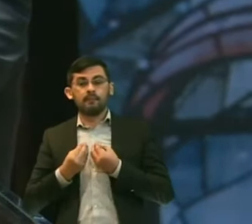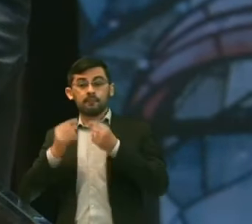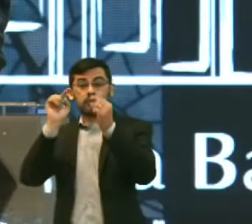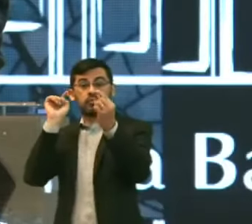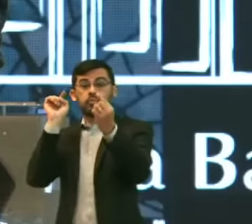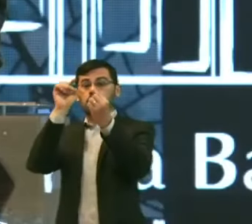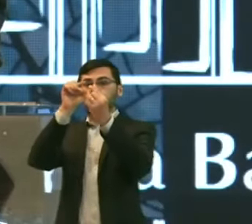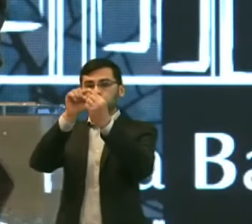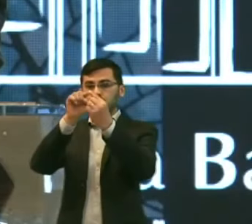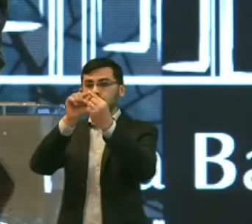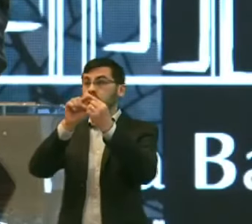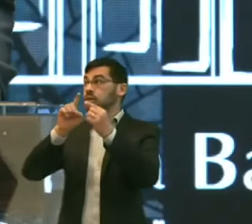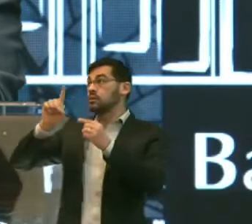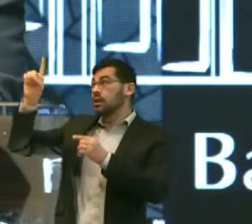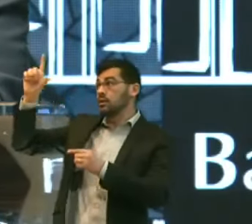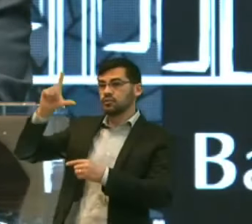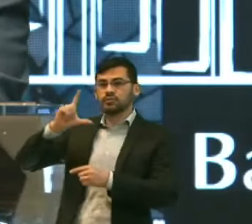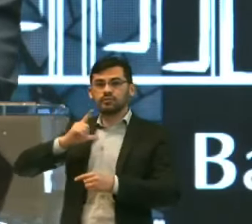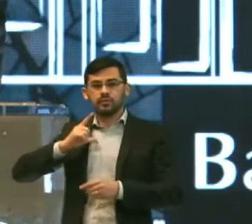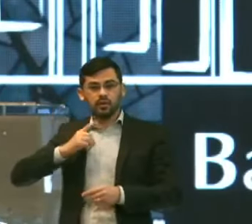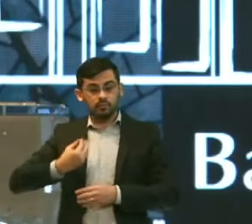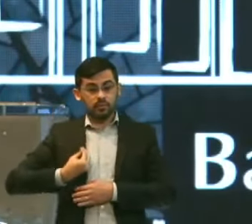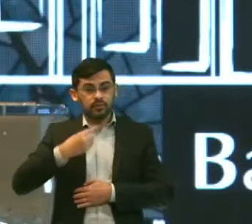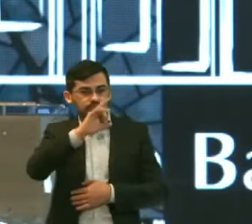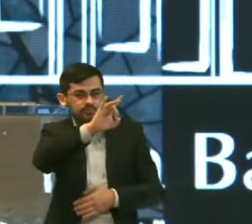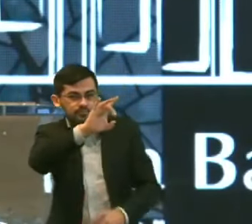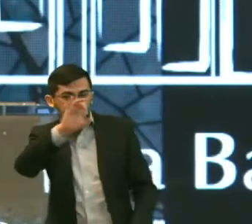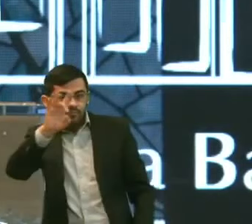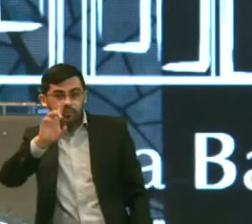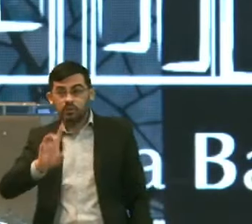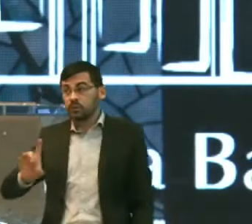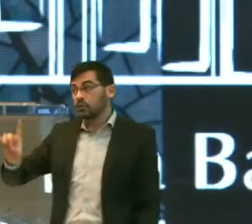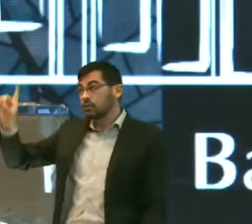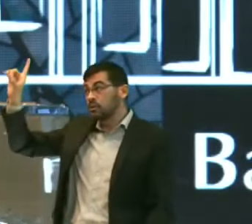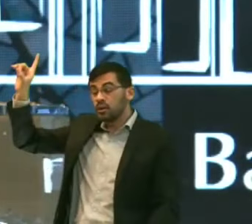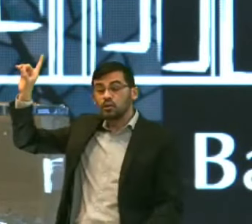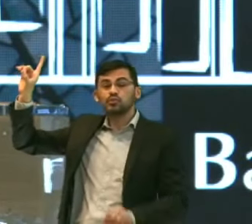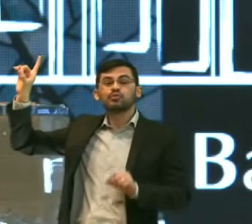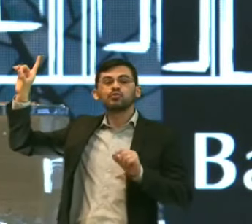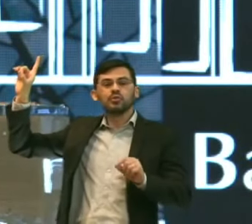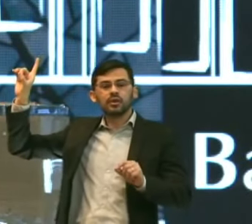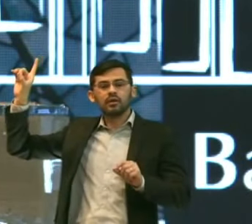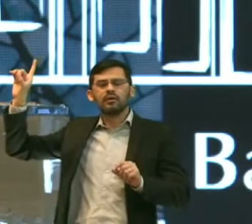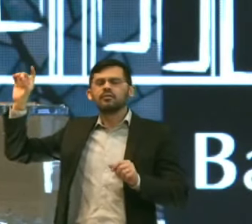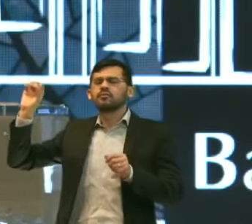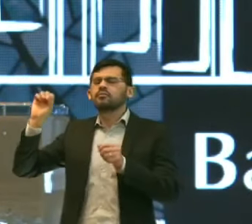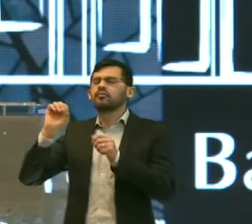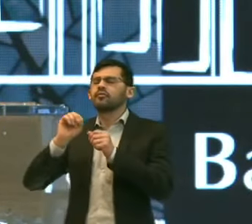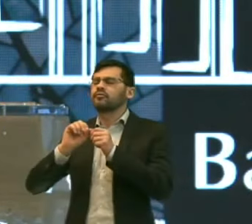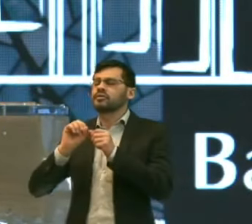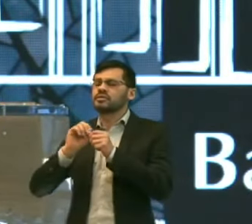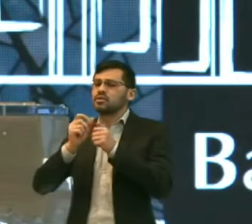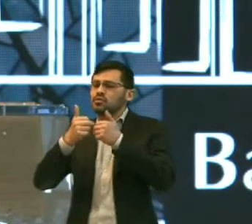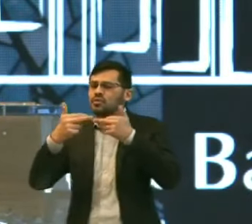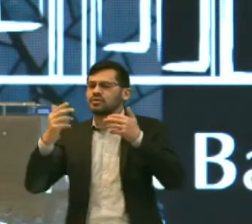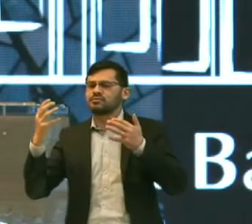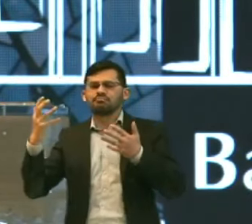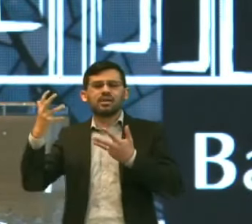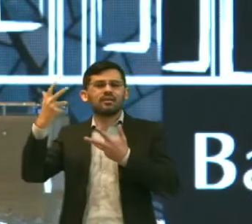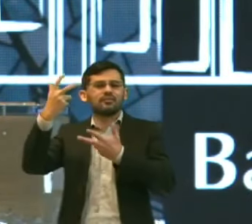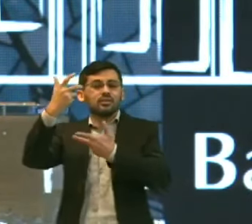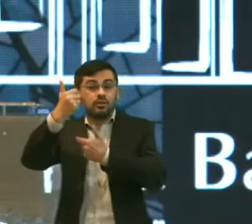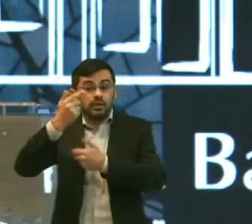propósito Que Ele tem Deus Deus vai Realizar Sinais Em